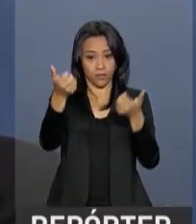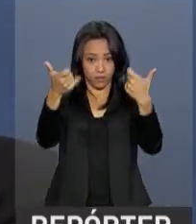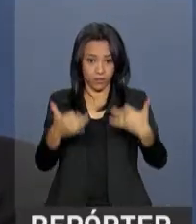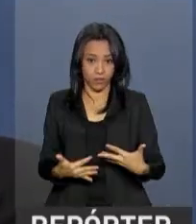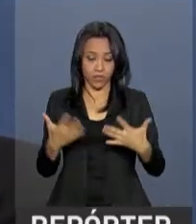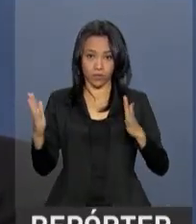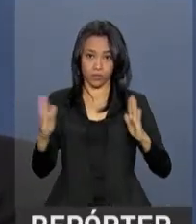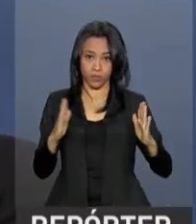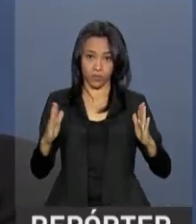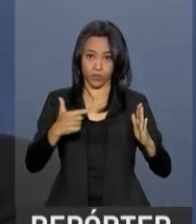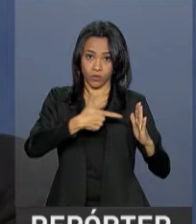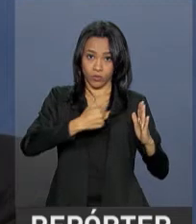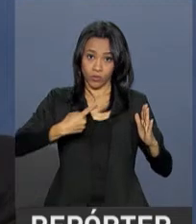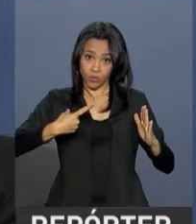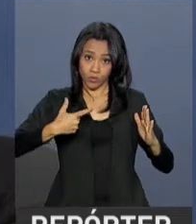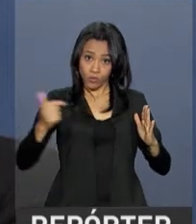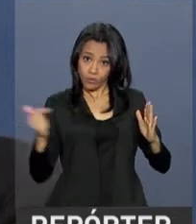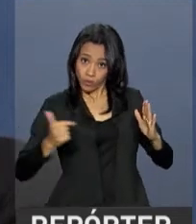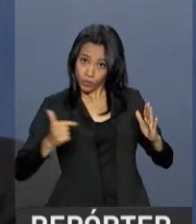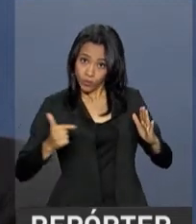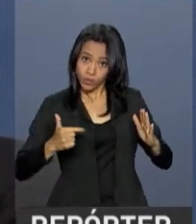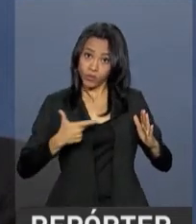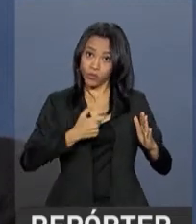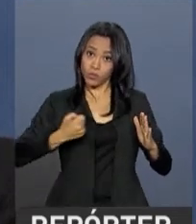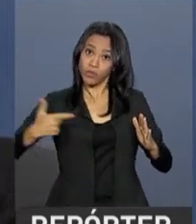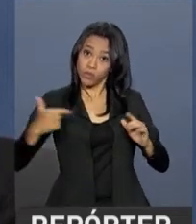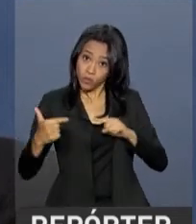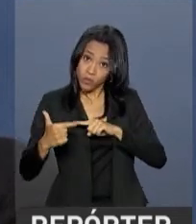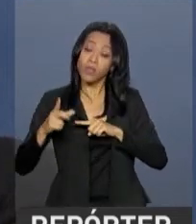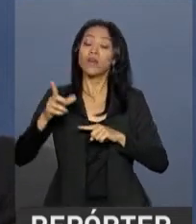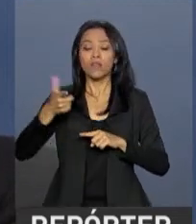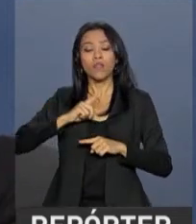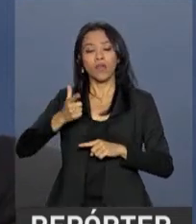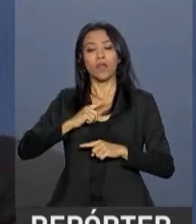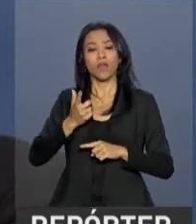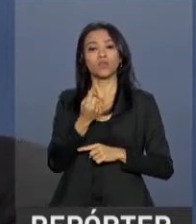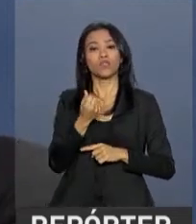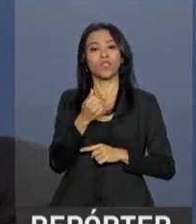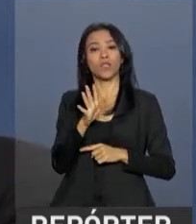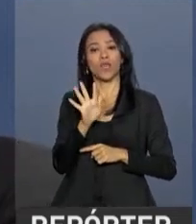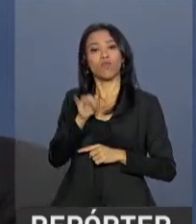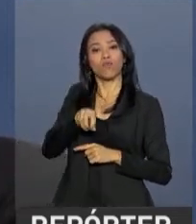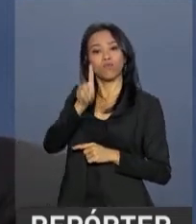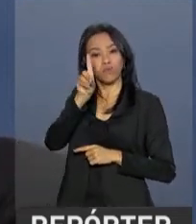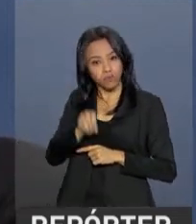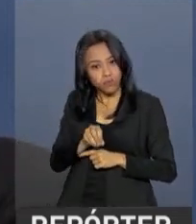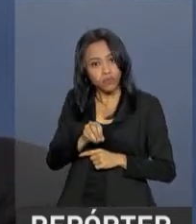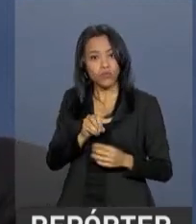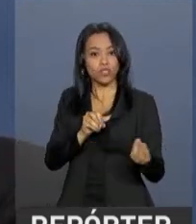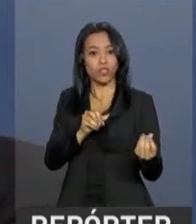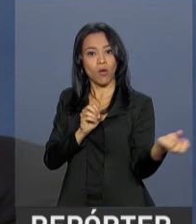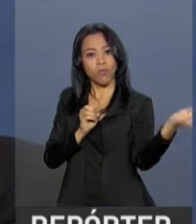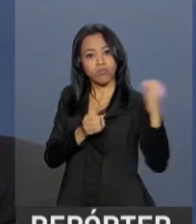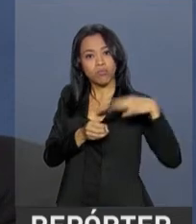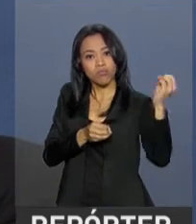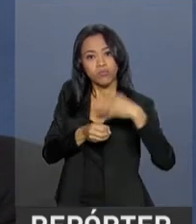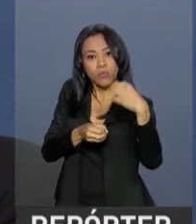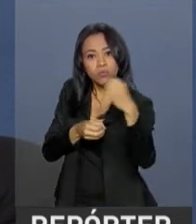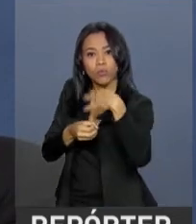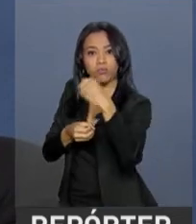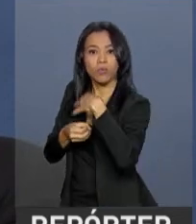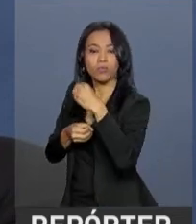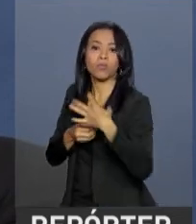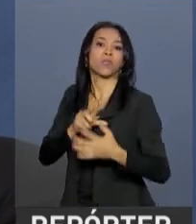nós estaremos com recursos para o Fundo Nacional de Segurança derivado das loterias esportivas de 4